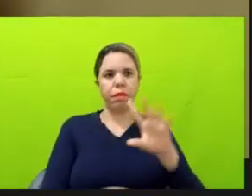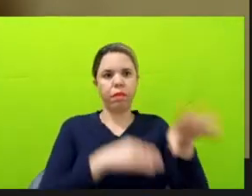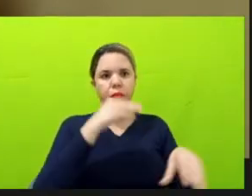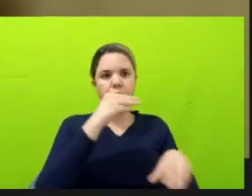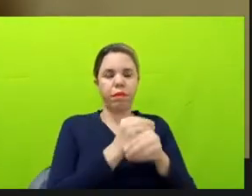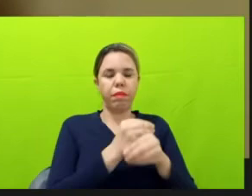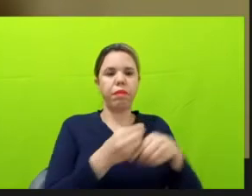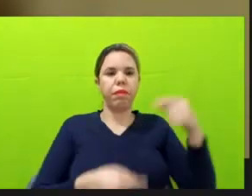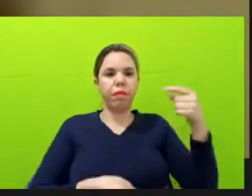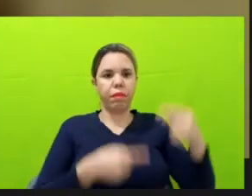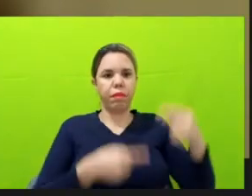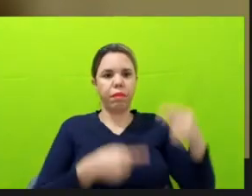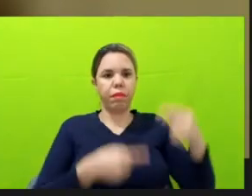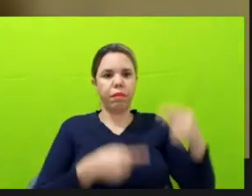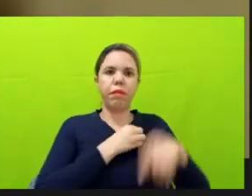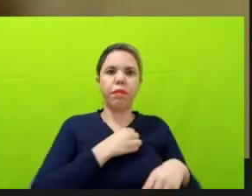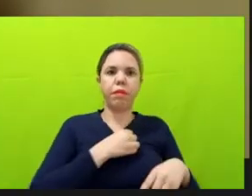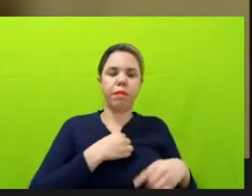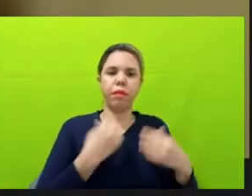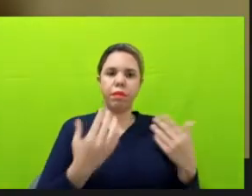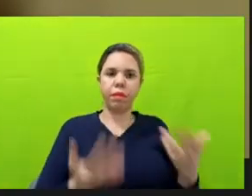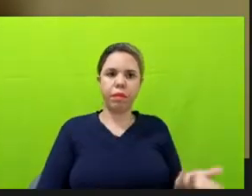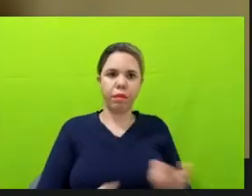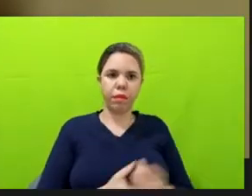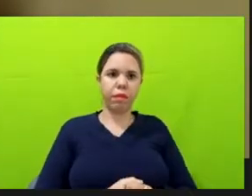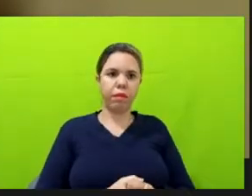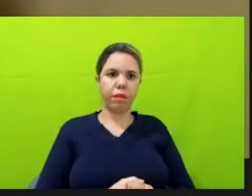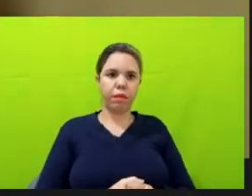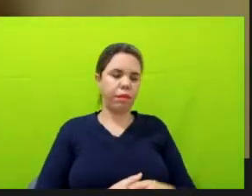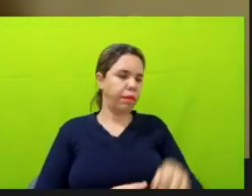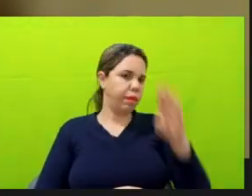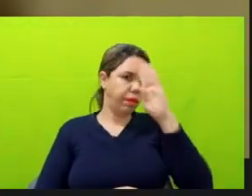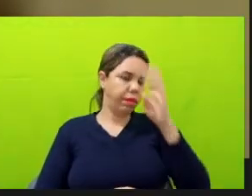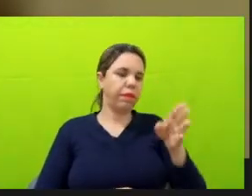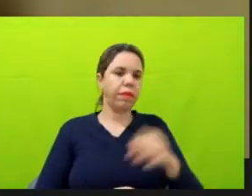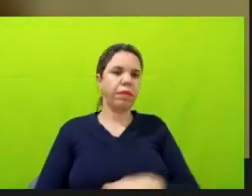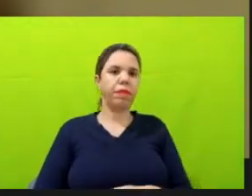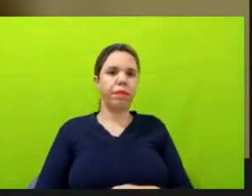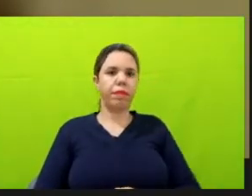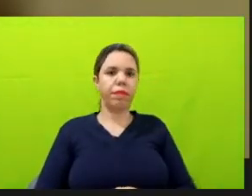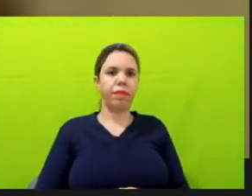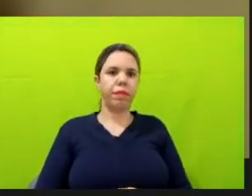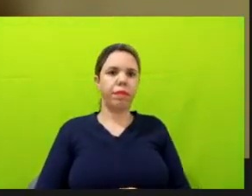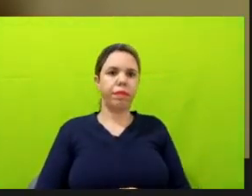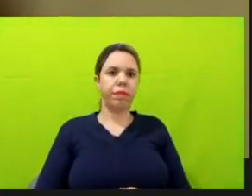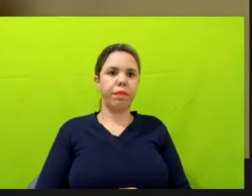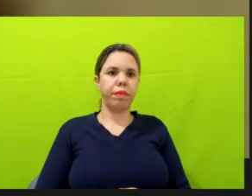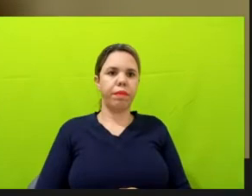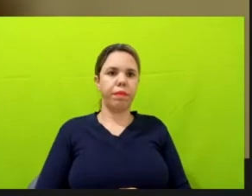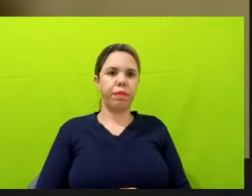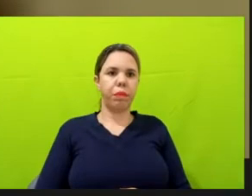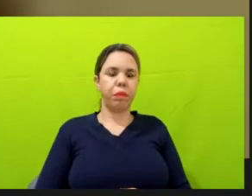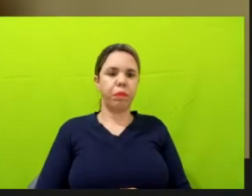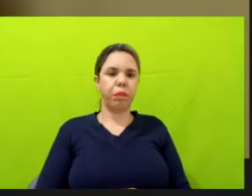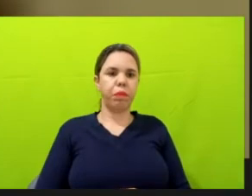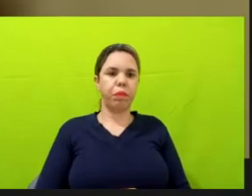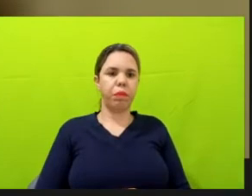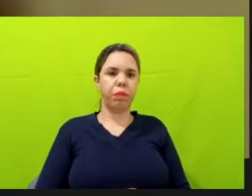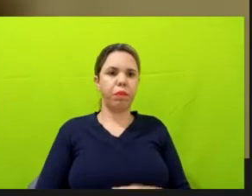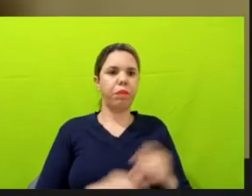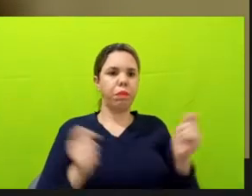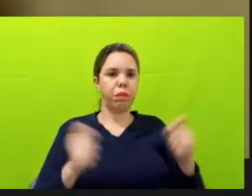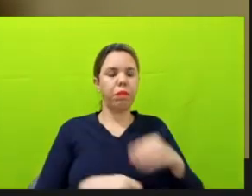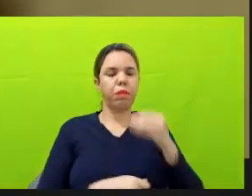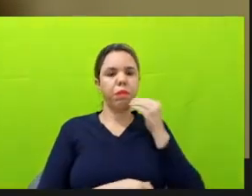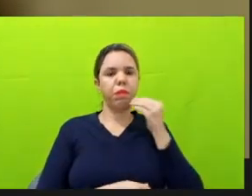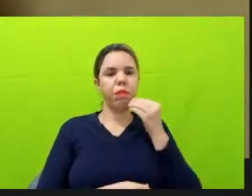públicas. Eu acho que esse é um dos principais, uma das principais possibilidades,